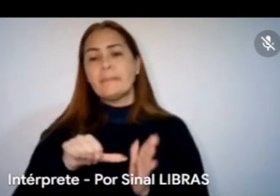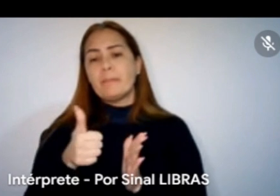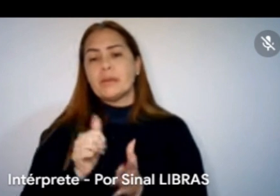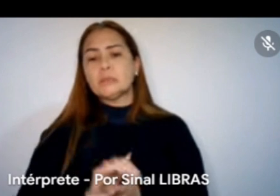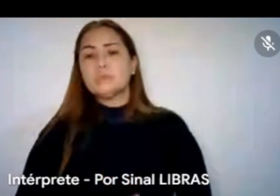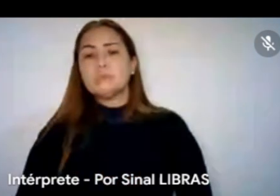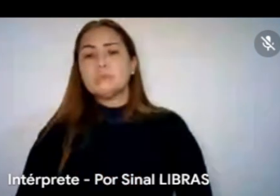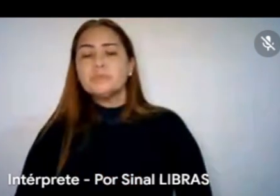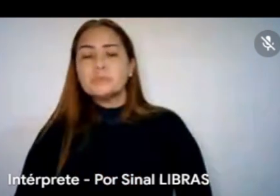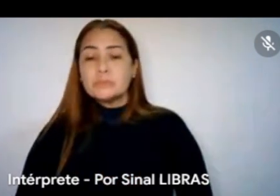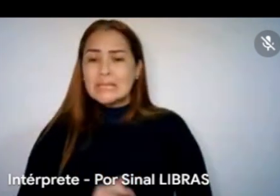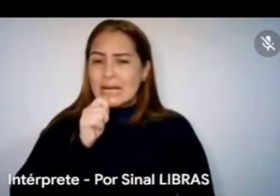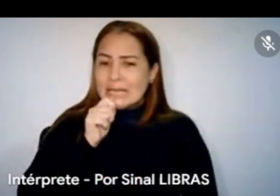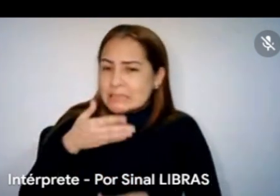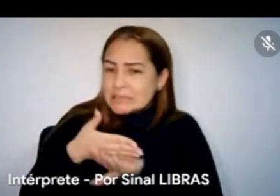Aldefran, tá por aqui?